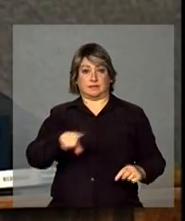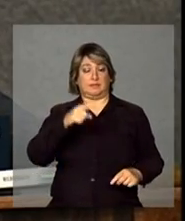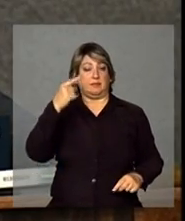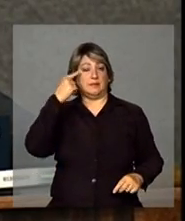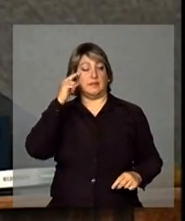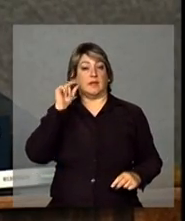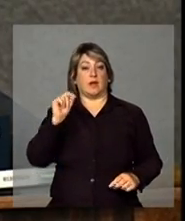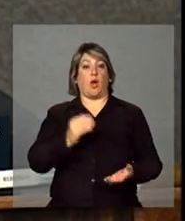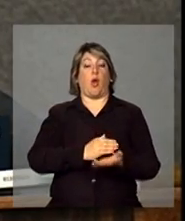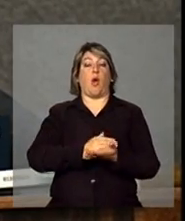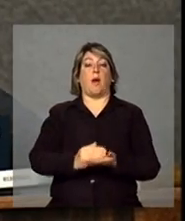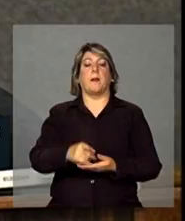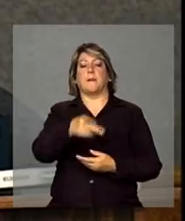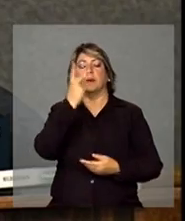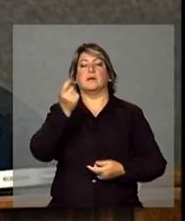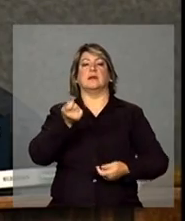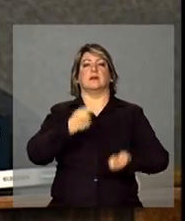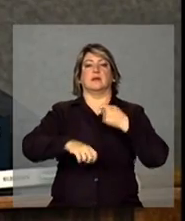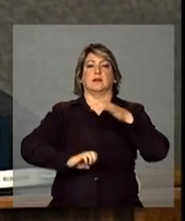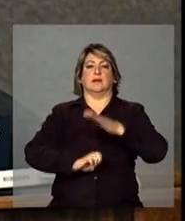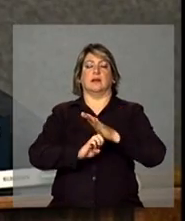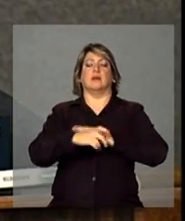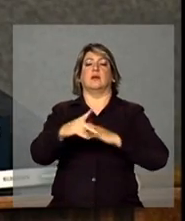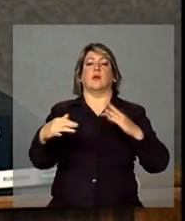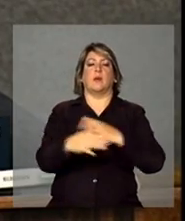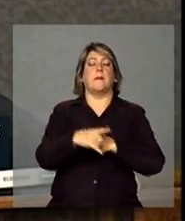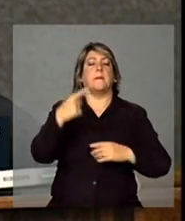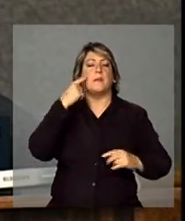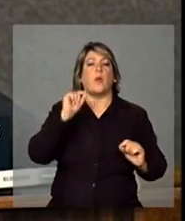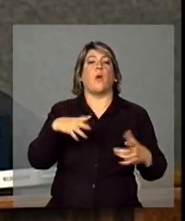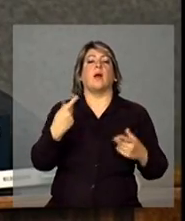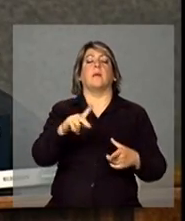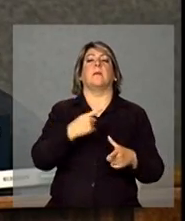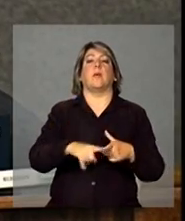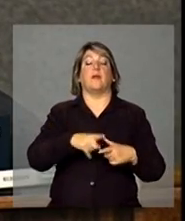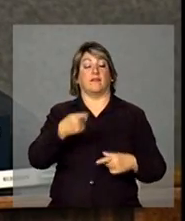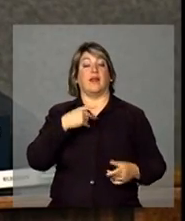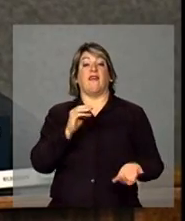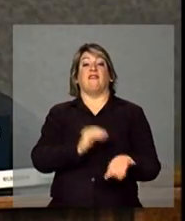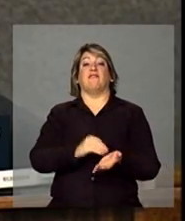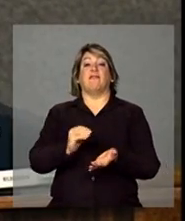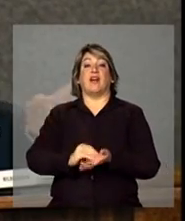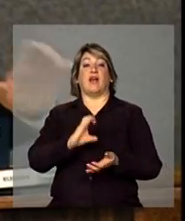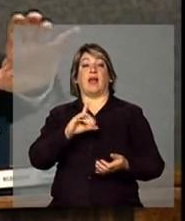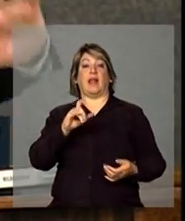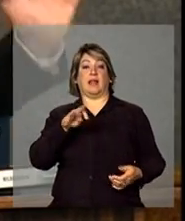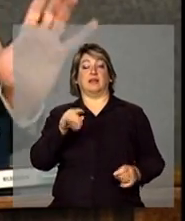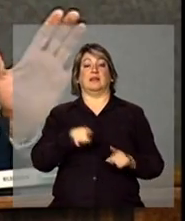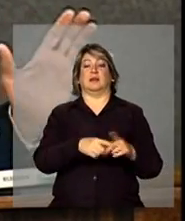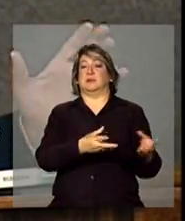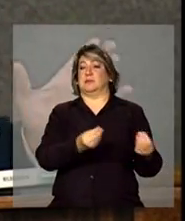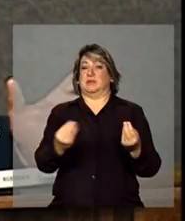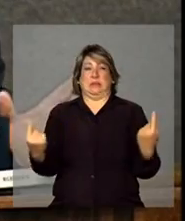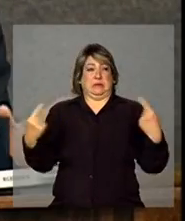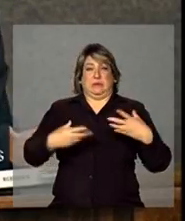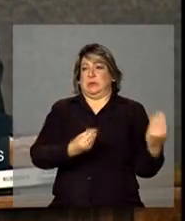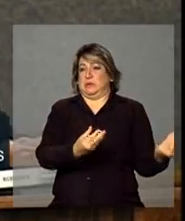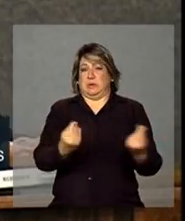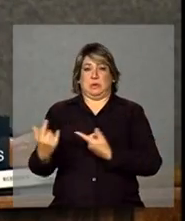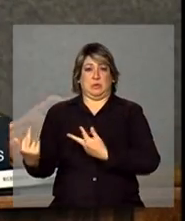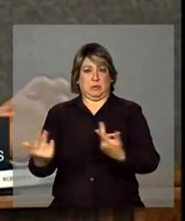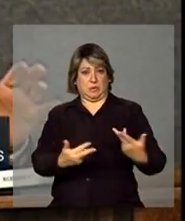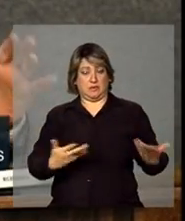empreendedor urbano qual o seu problema, ele vai dizer falta de cliente e excesso de concorrência. Dois terços deles falam que esse é o problema deles.